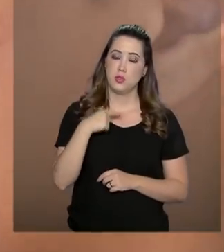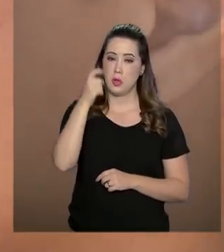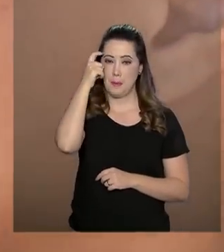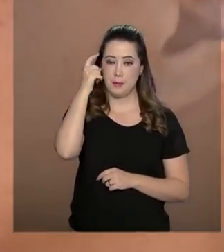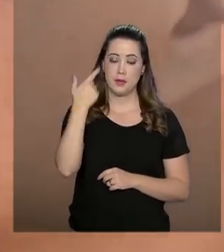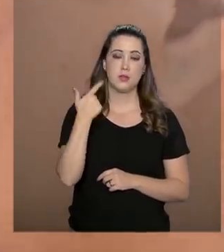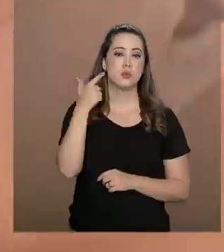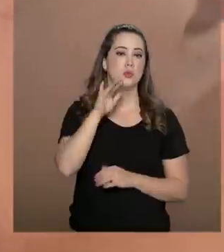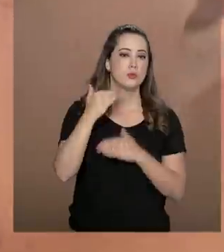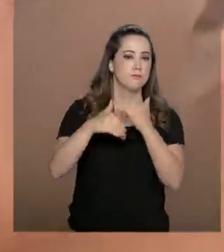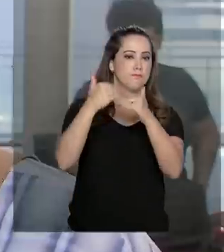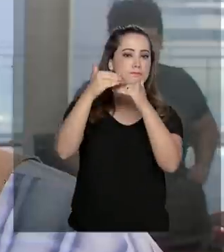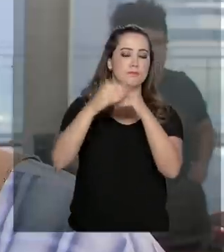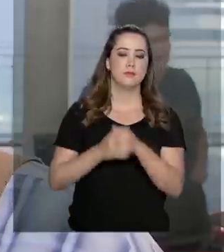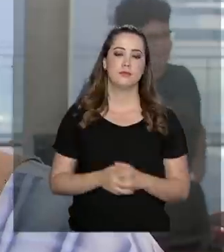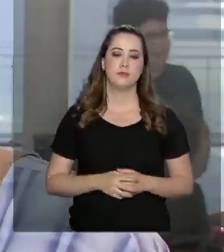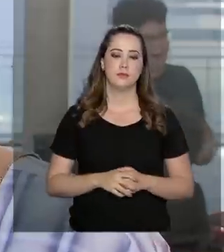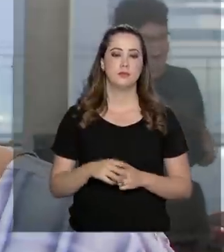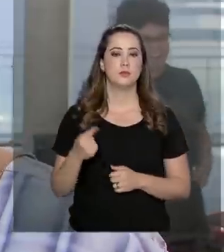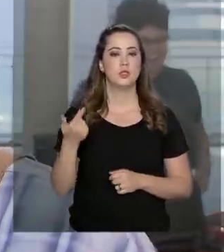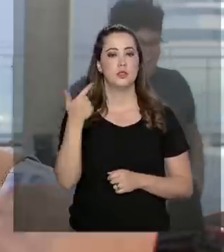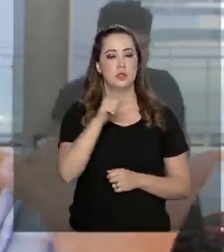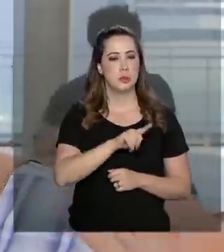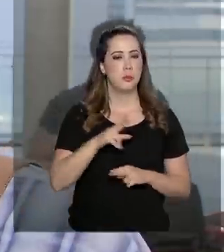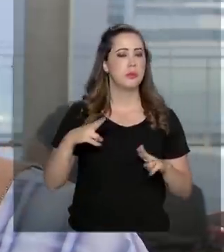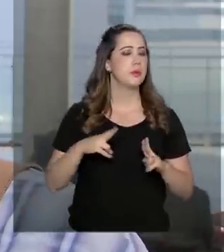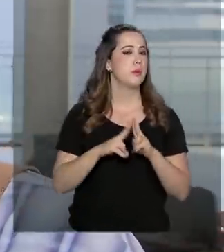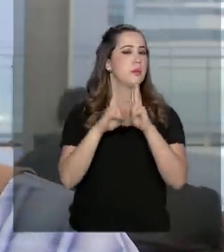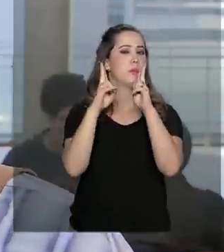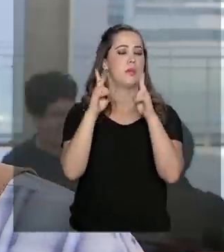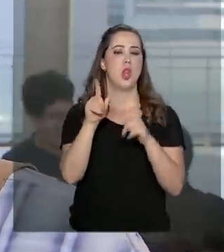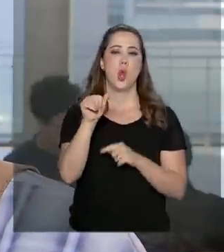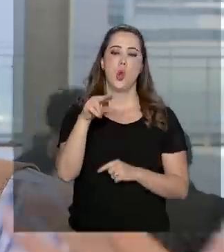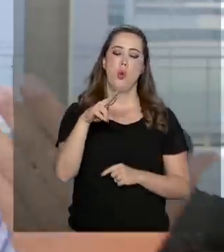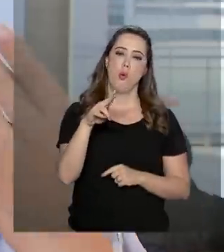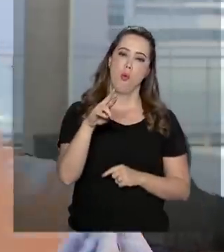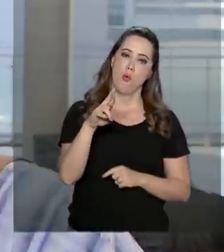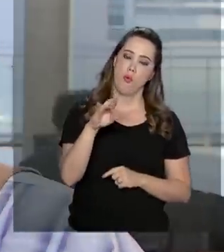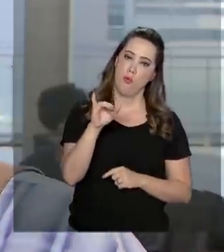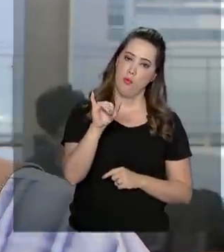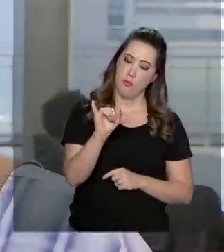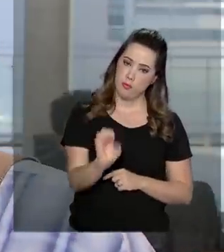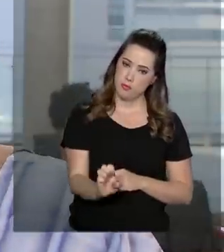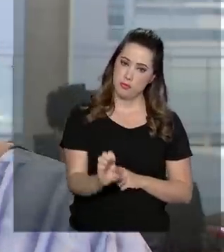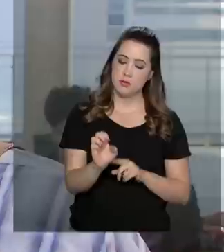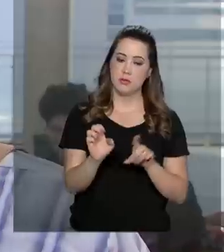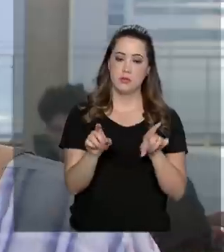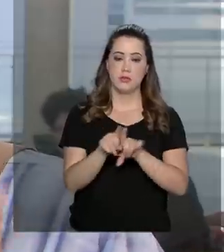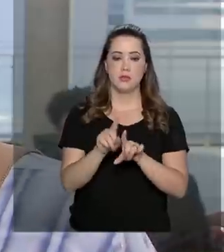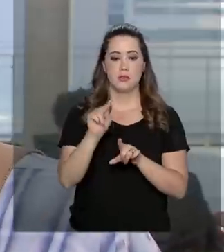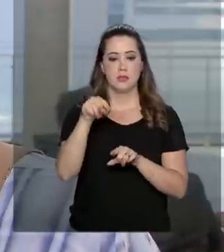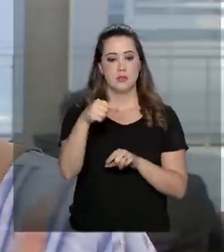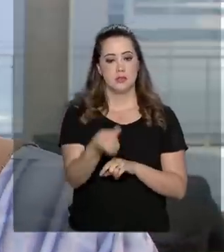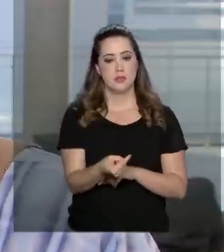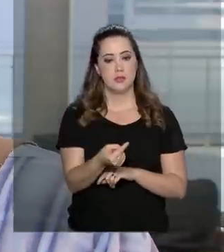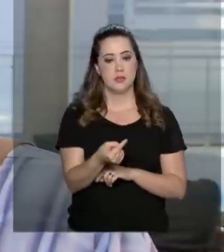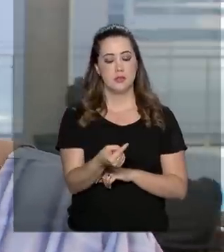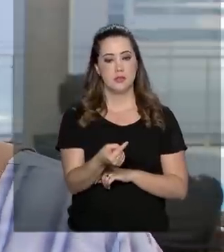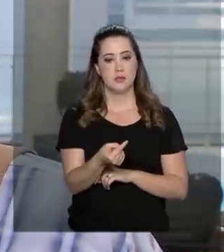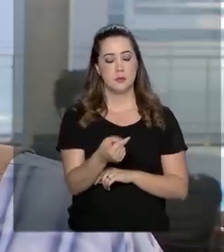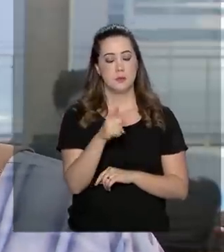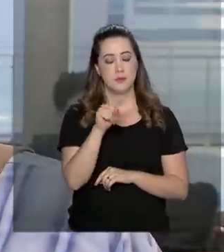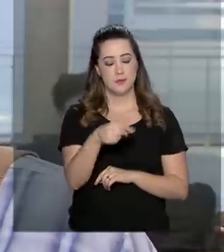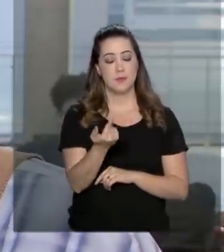alçar voos mais altos. Eu vou fazer um intercâmbio em Londres, vou passar um tempo lá estudando empreendedorismo e mídias digitais, que é a minha área, que eu faço